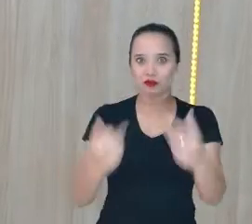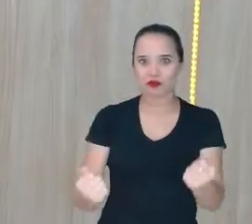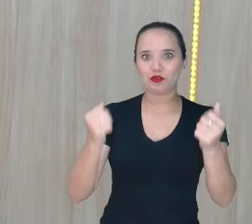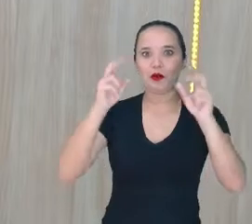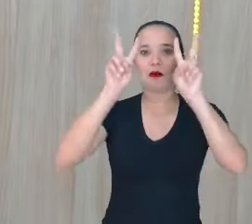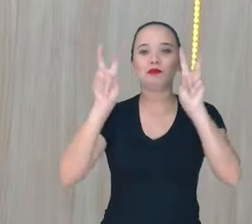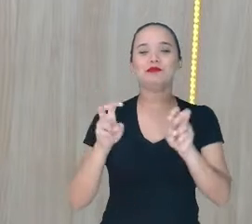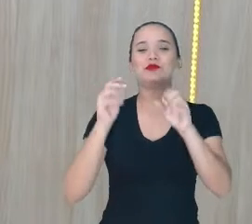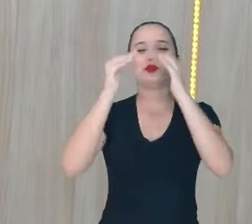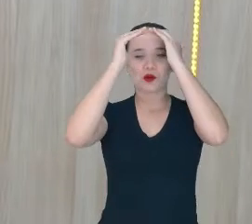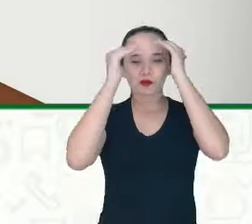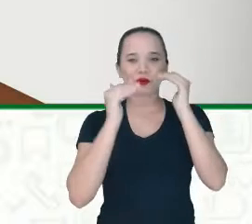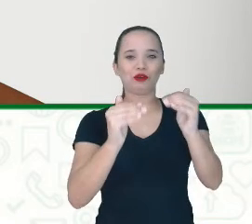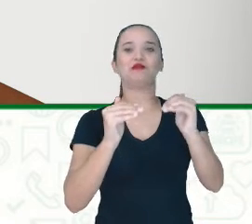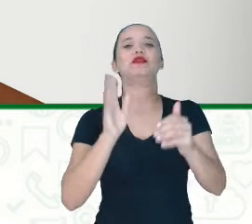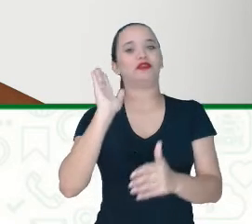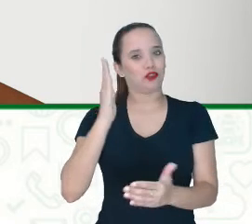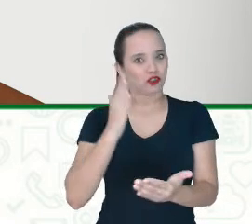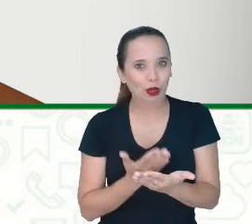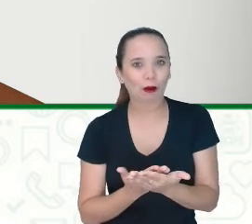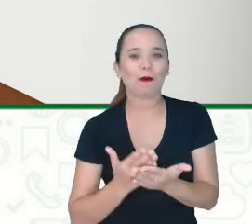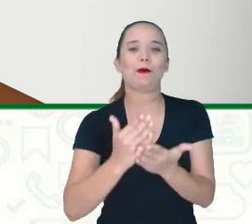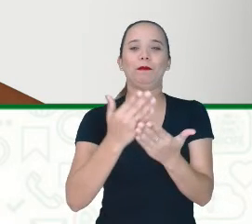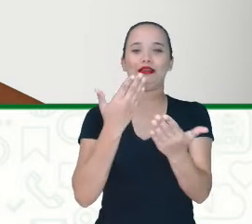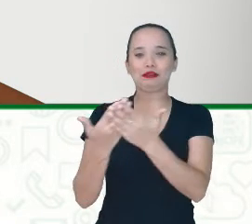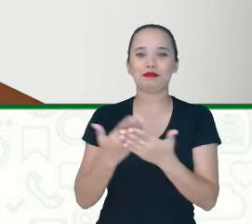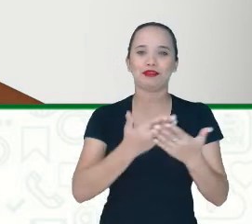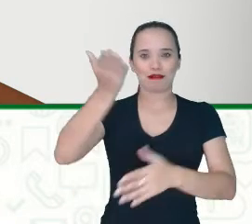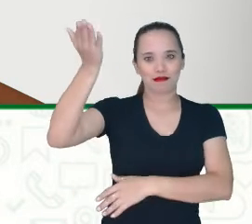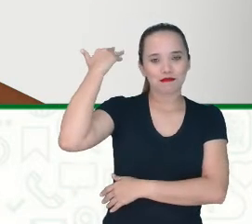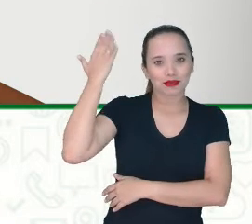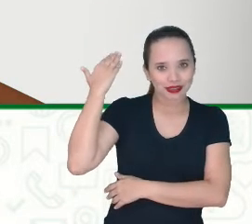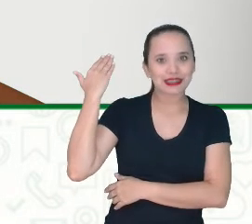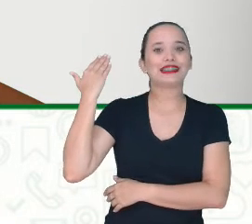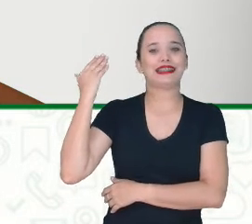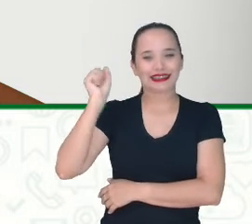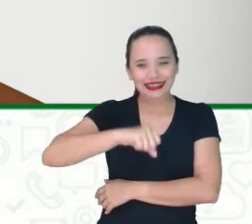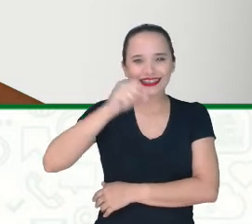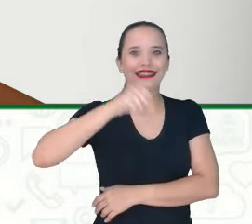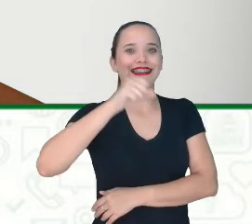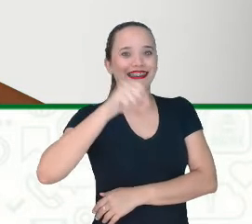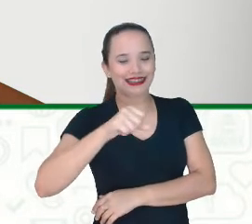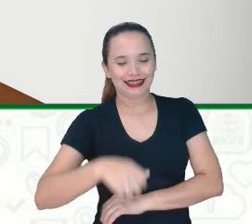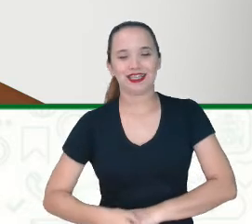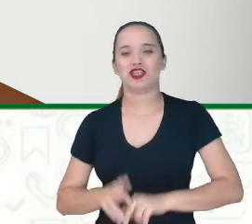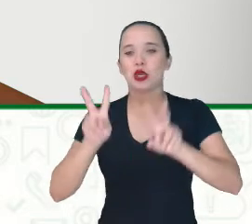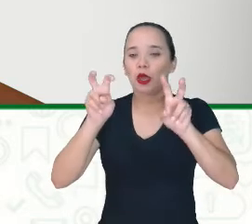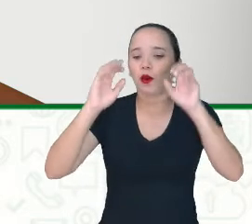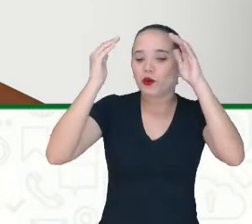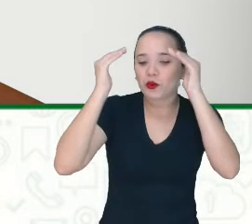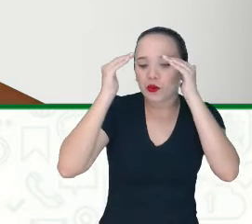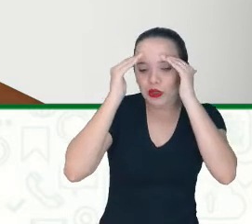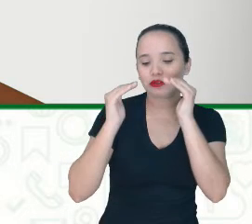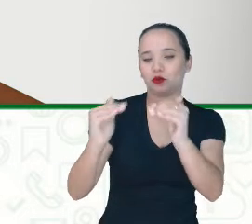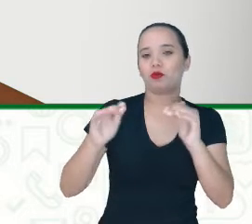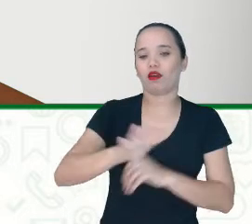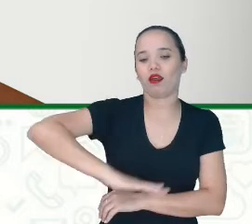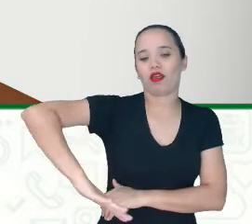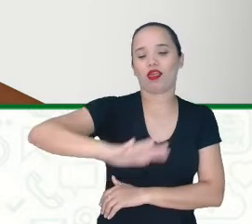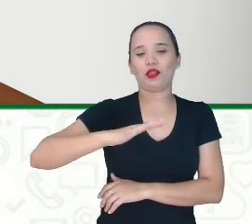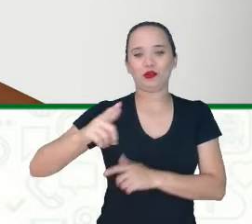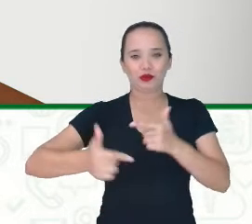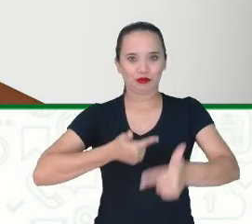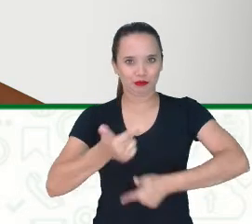Nós falamos na aula passada É Juninho Sobre o respeito no trabalho Hoje